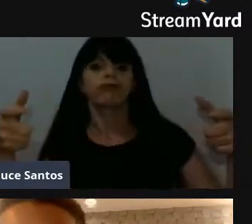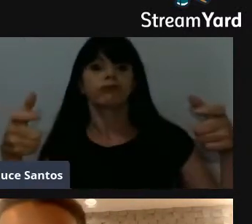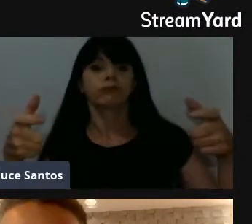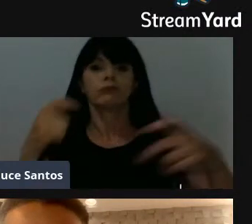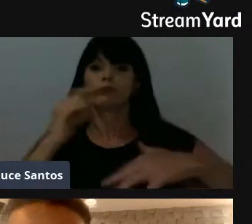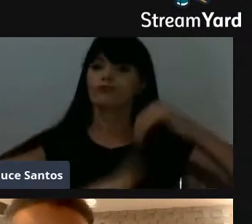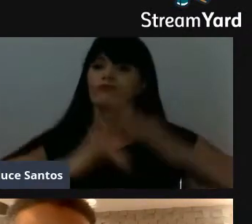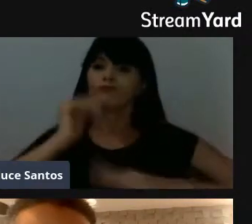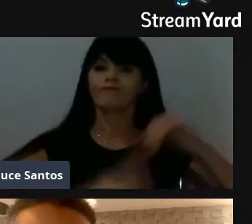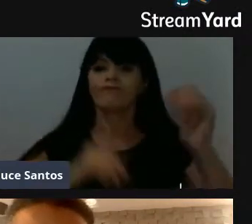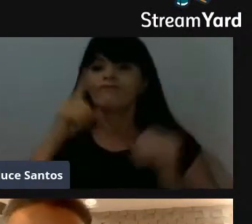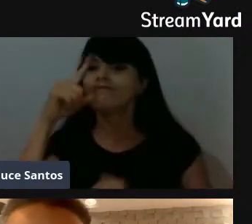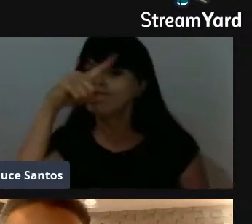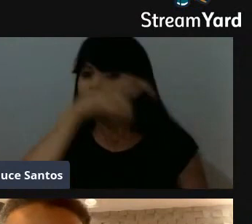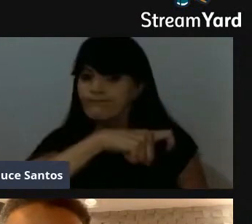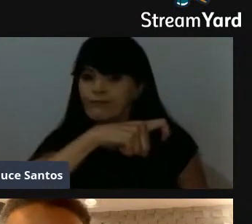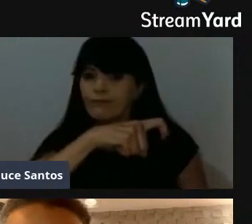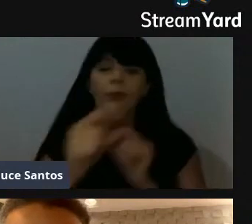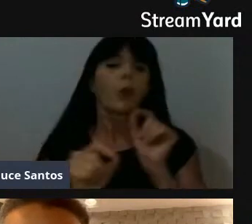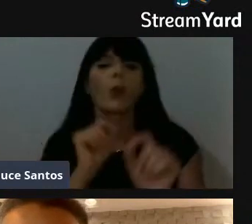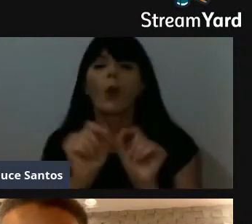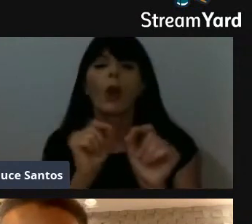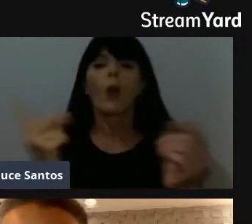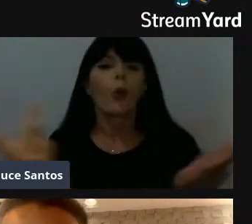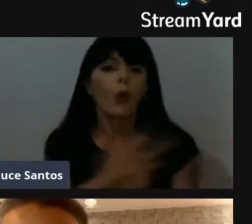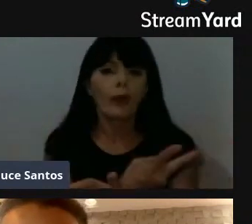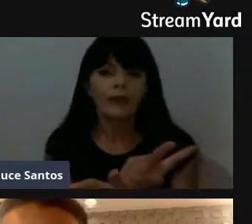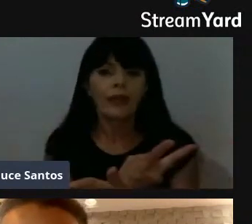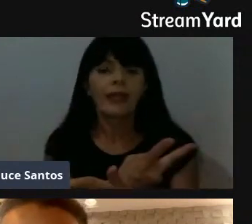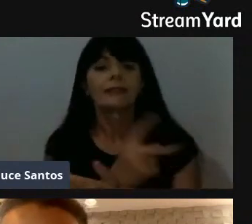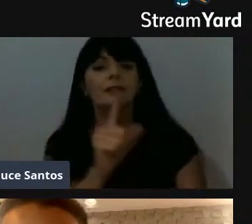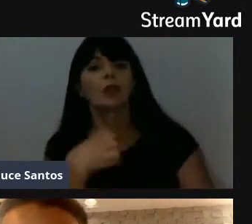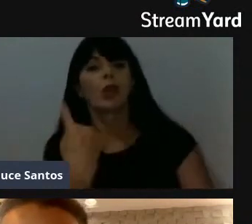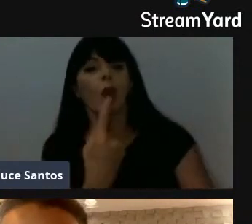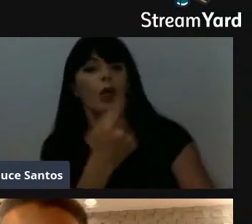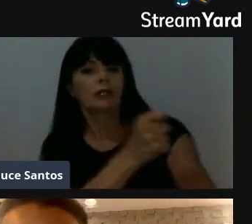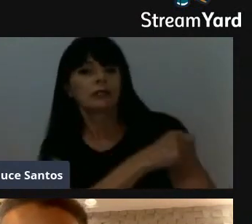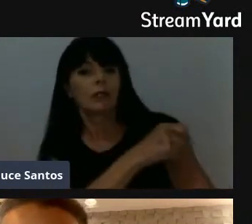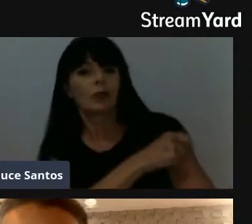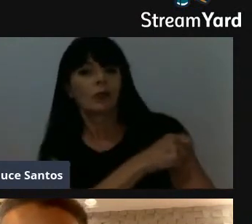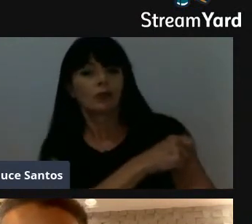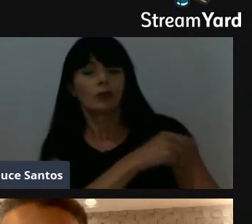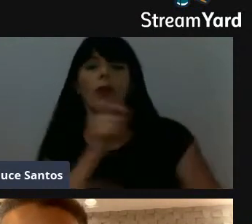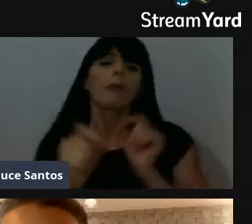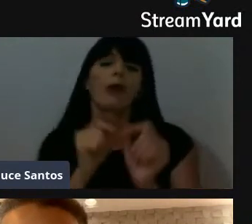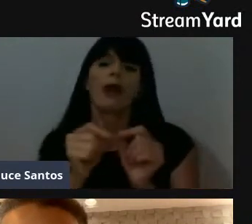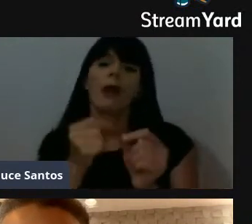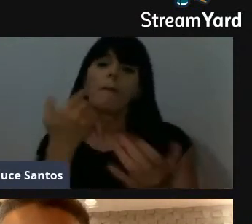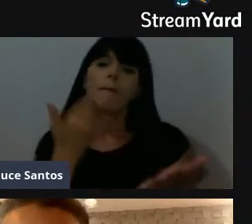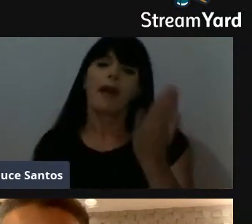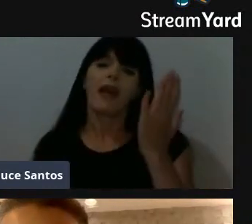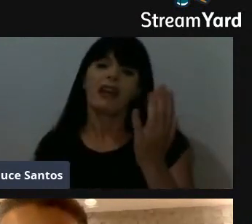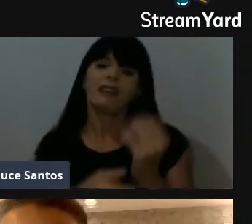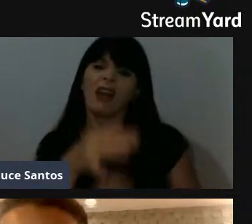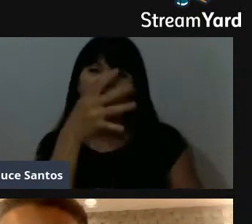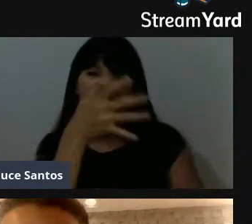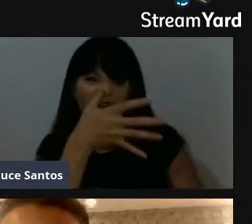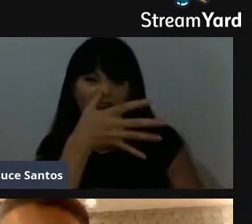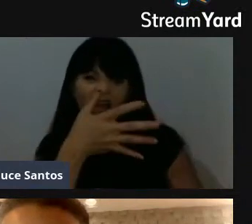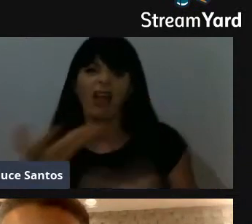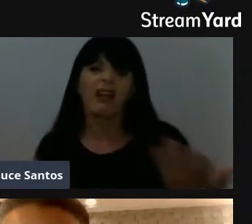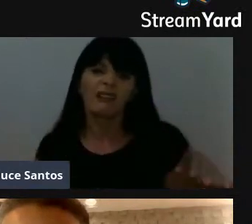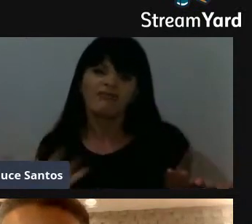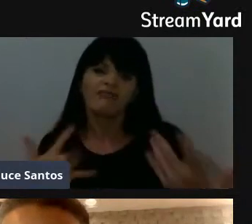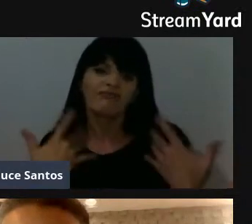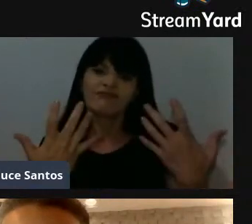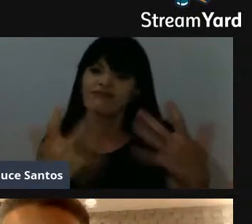termos de expansão profissional. Então, o que acaba acontecendo com os nossos alunos é que eles ficam desmotivados